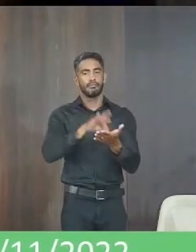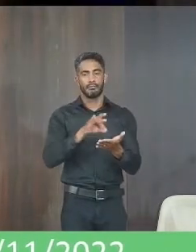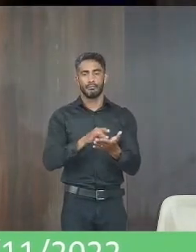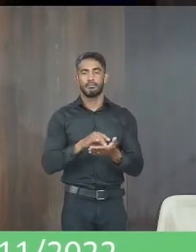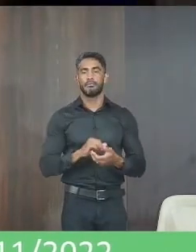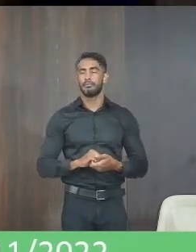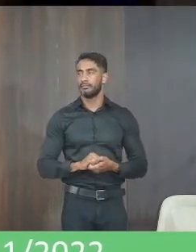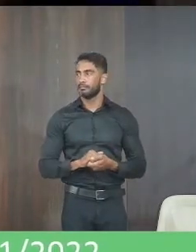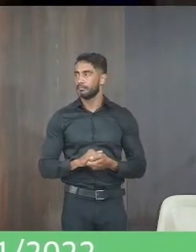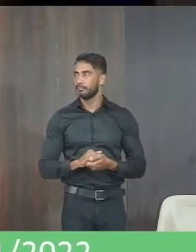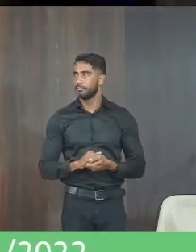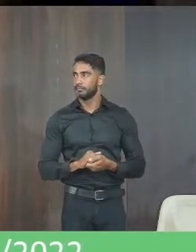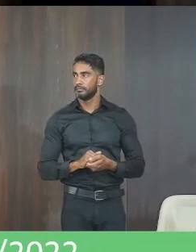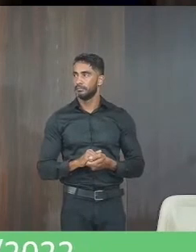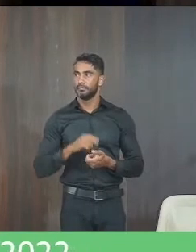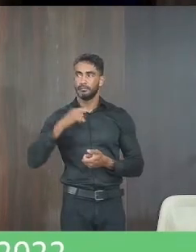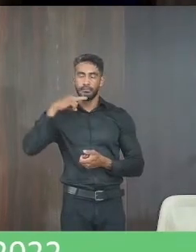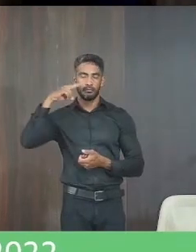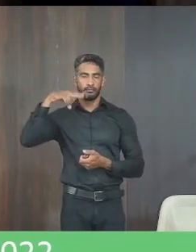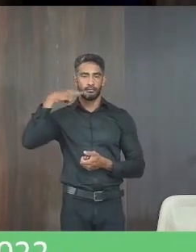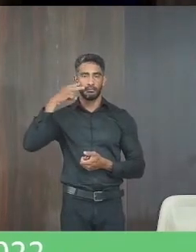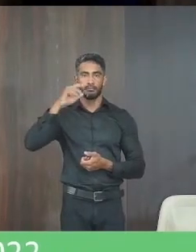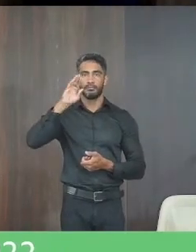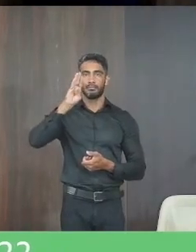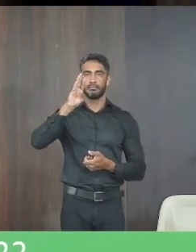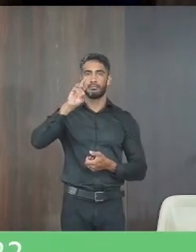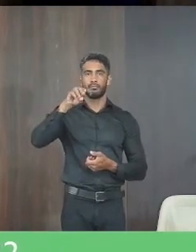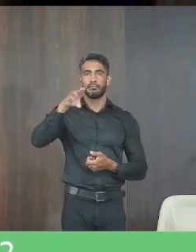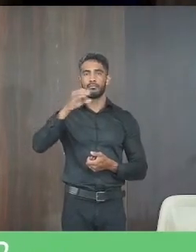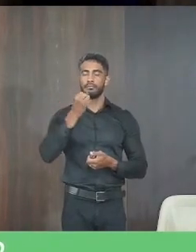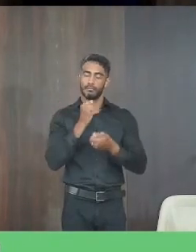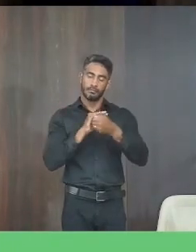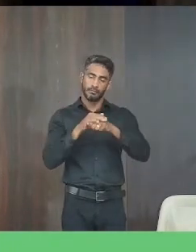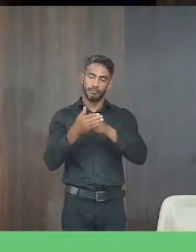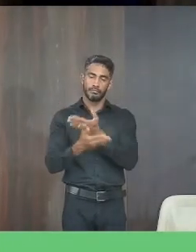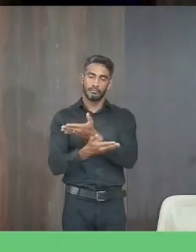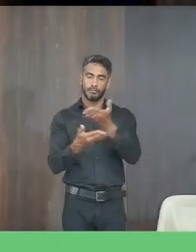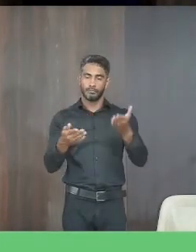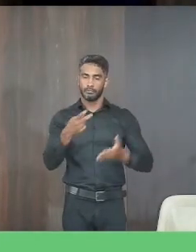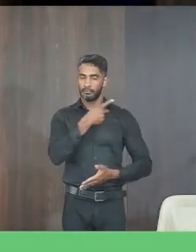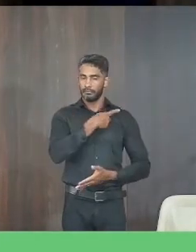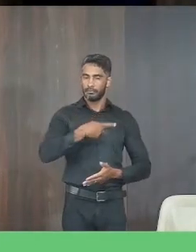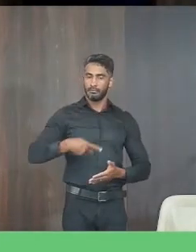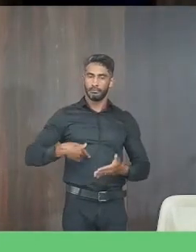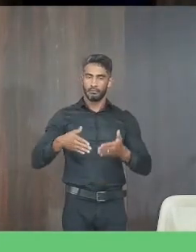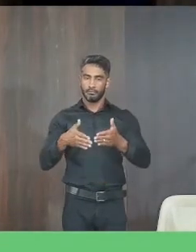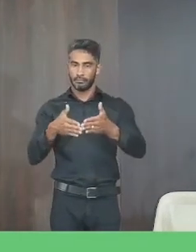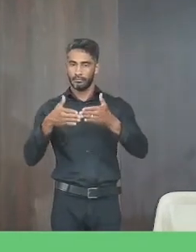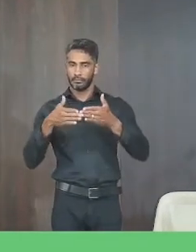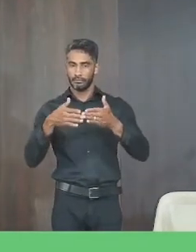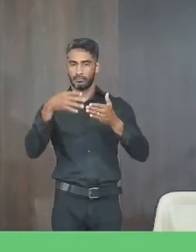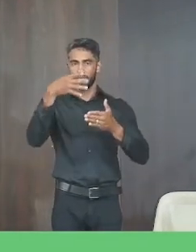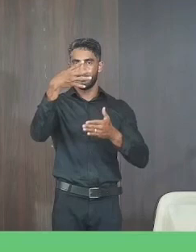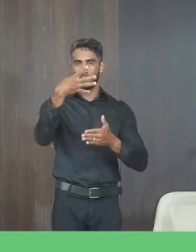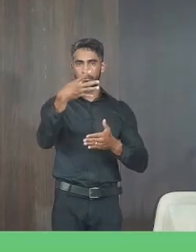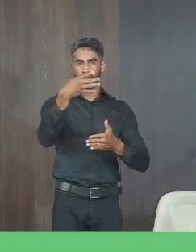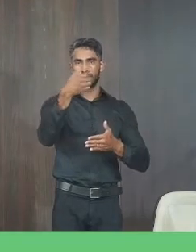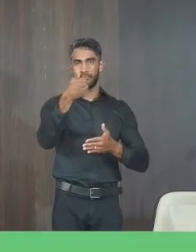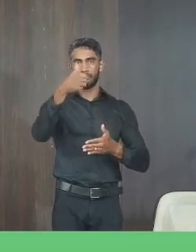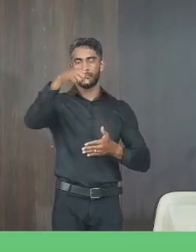palavra presidente vereador Bruno Henrique tem essa palavra boa noite a todos presidente estou fazendo um requerimento aí 419